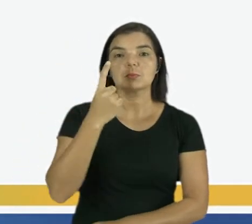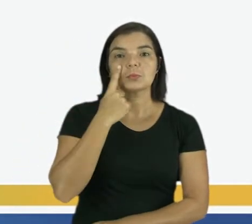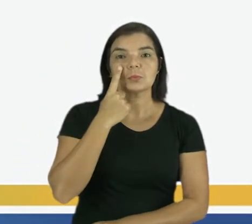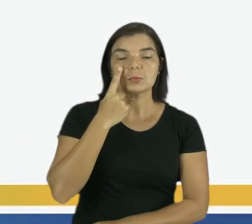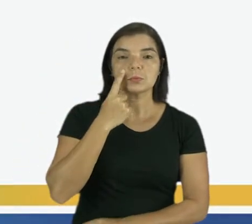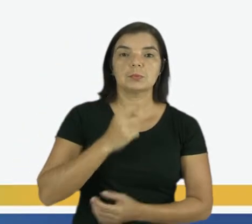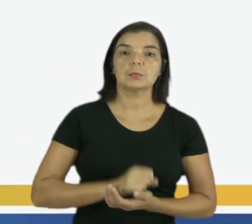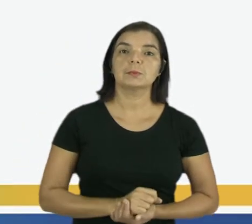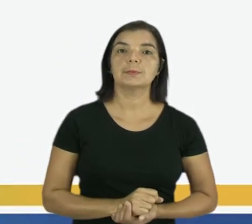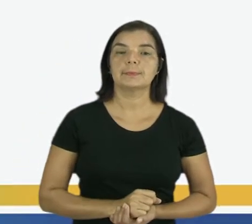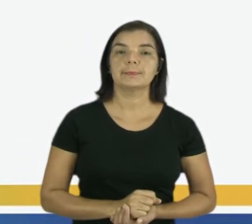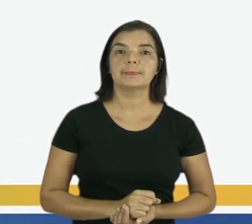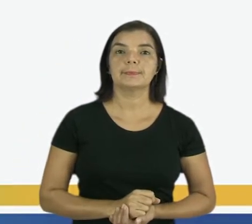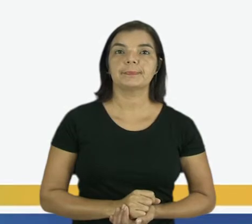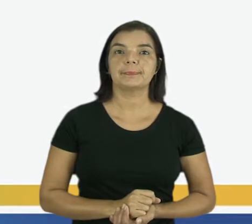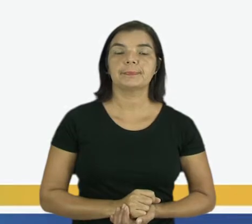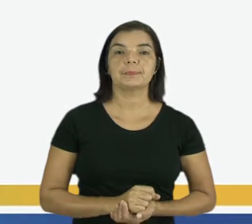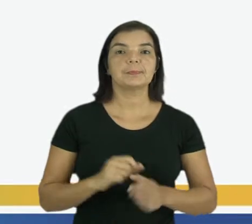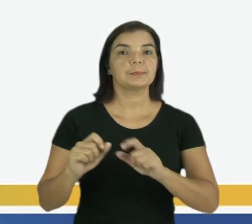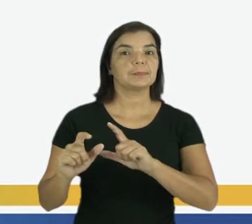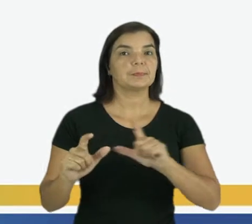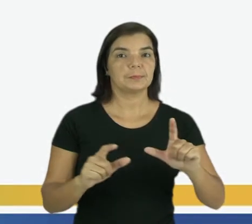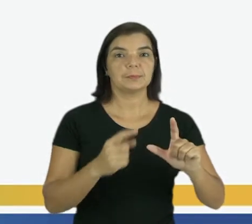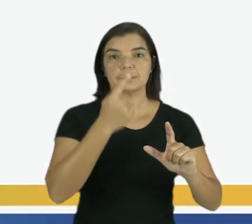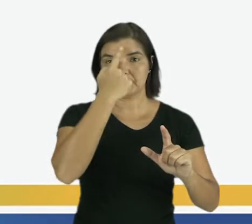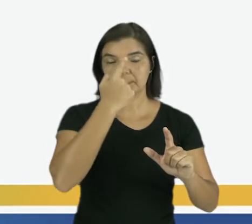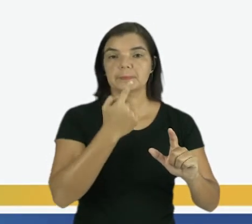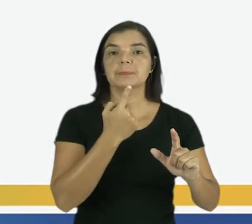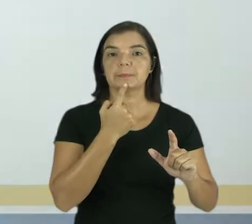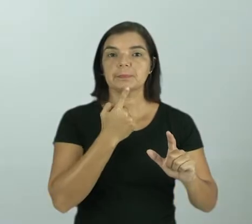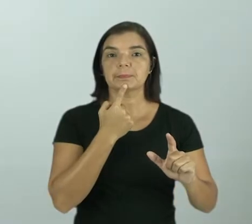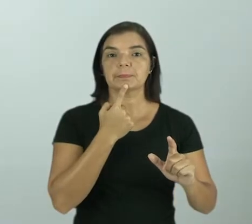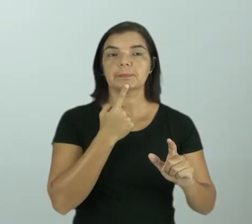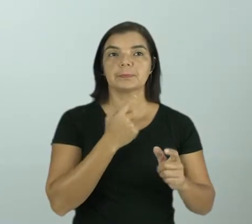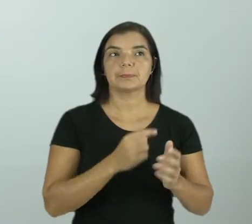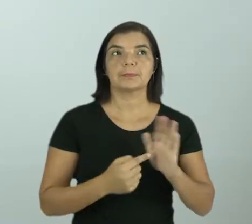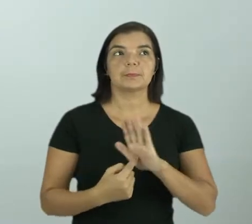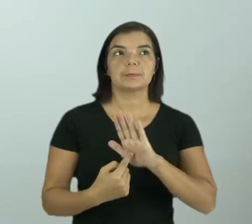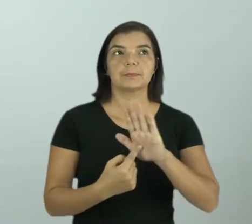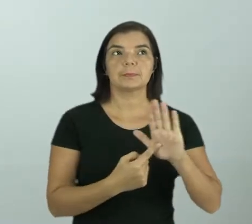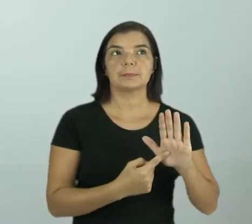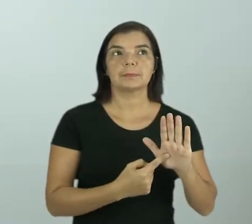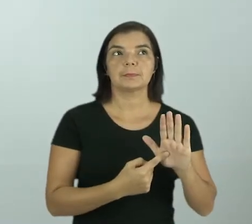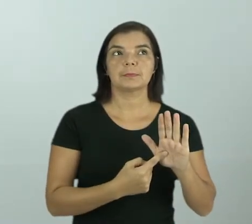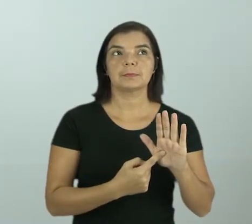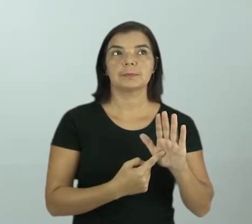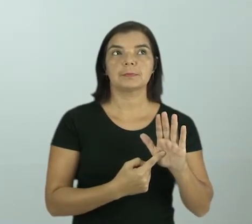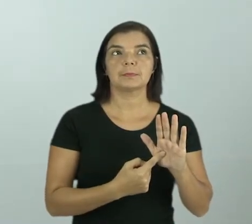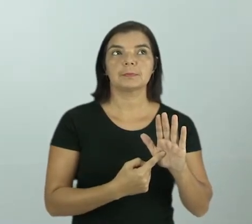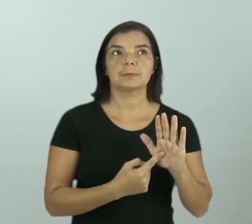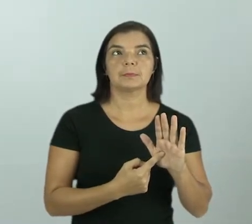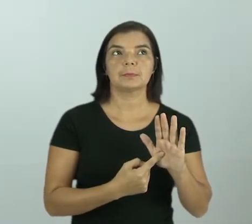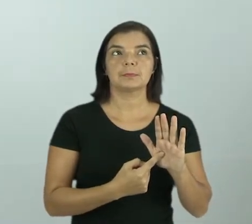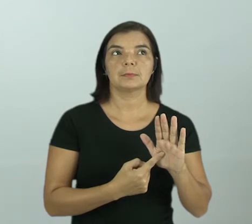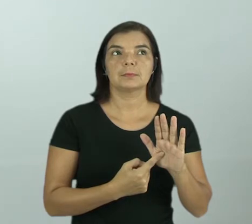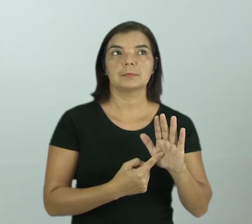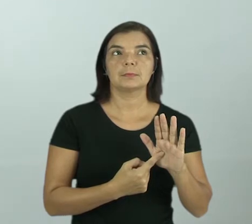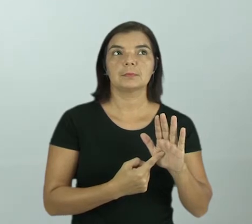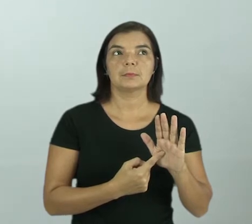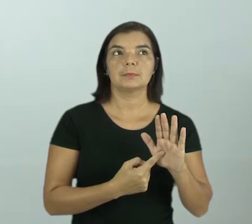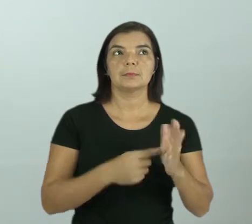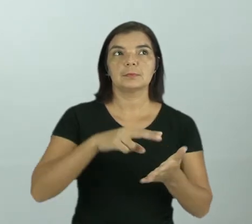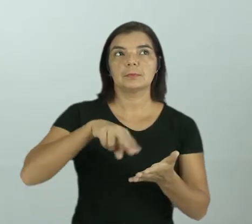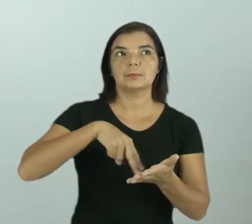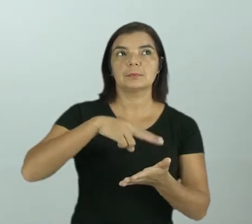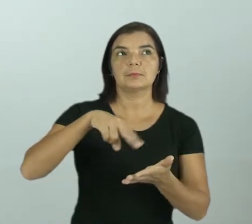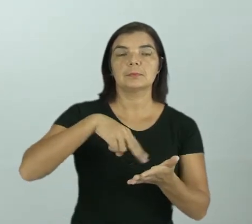aqui. Eu trouxe a imagem aqui para vocês, para mostrar a vocês. Olha, essa